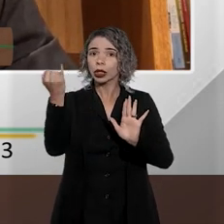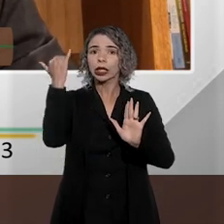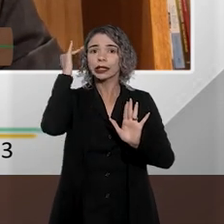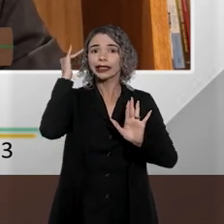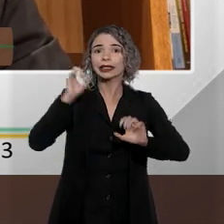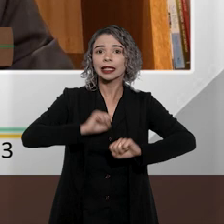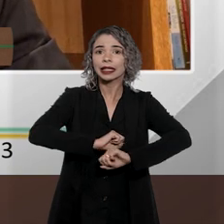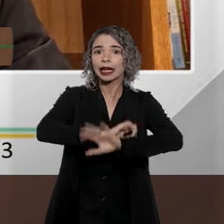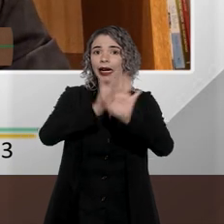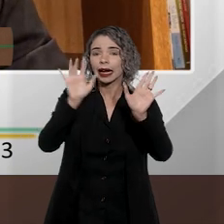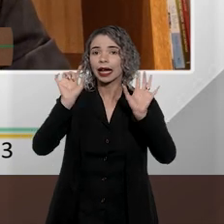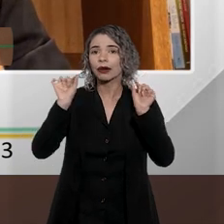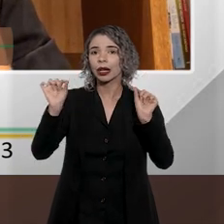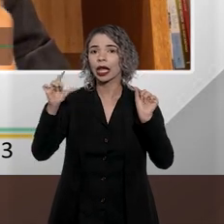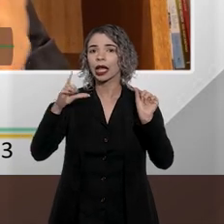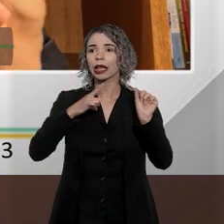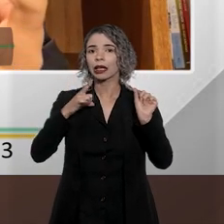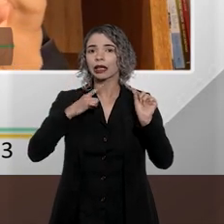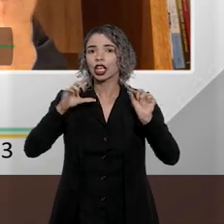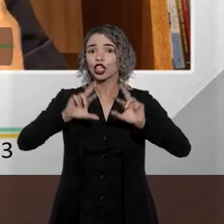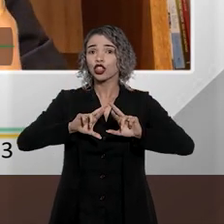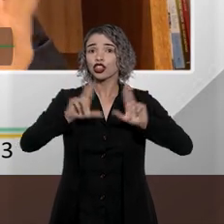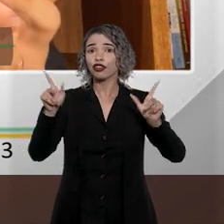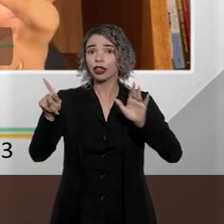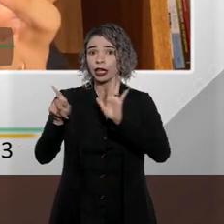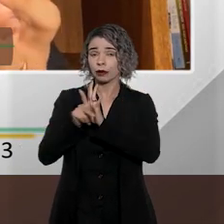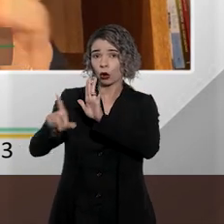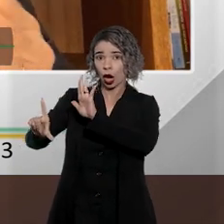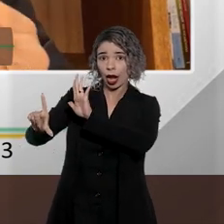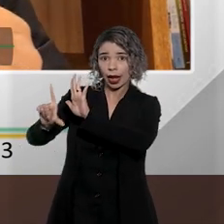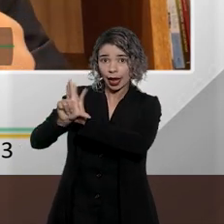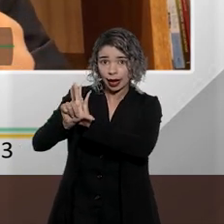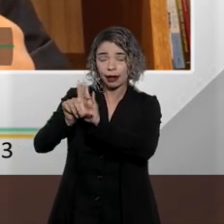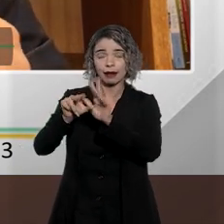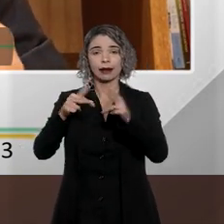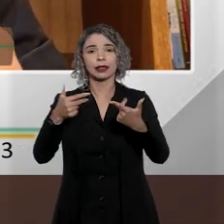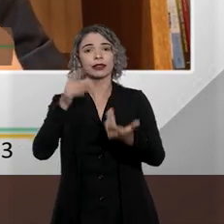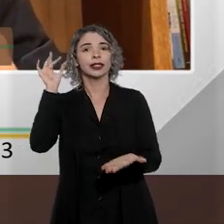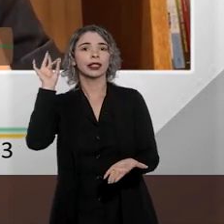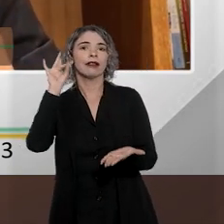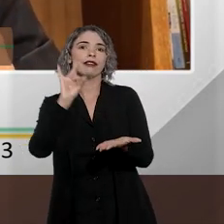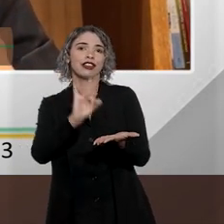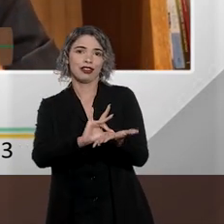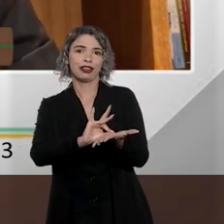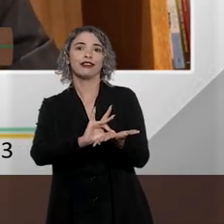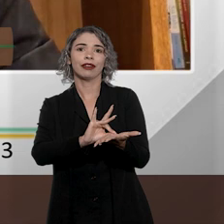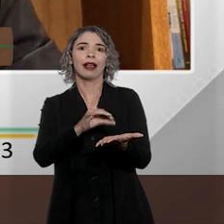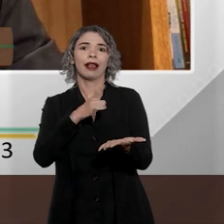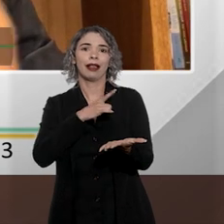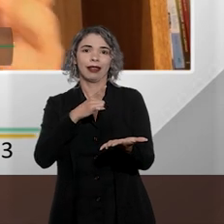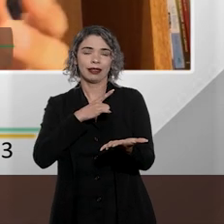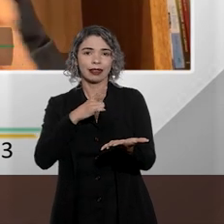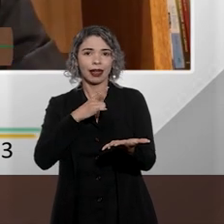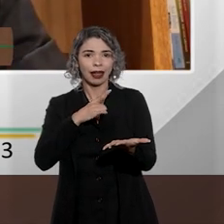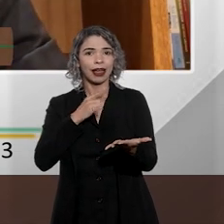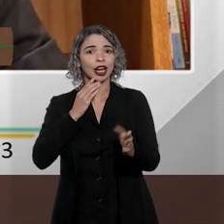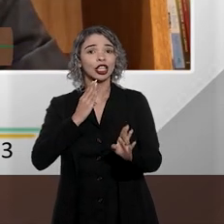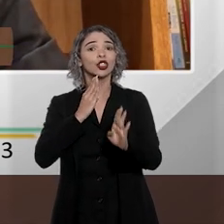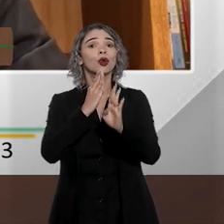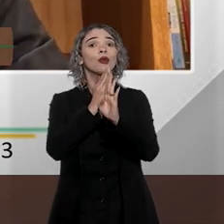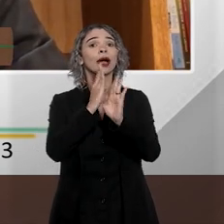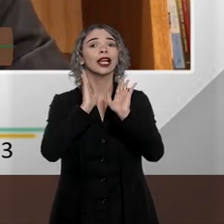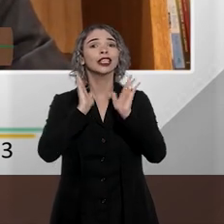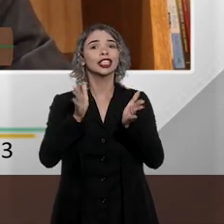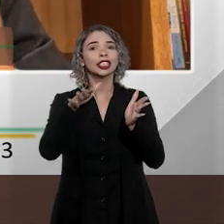que existe um certo descompasso entre a nossa legislação e aquilo que, efetivamente, nós temos nas descobertas mais